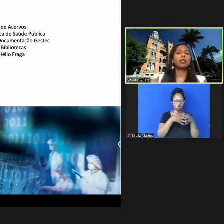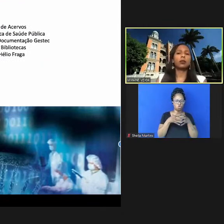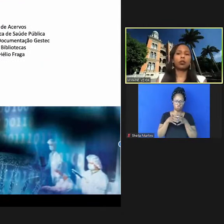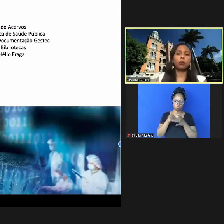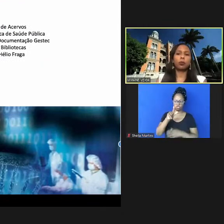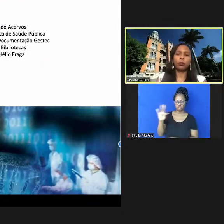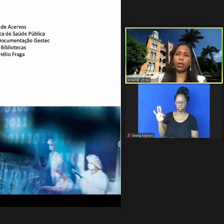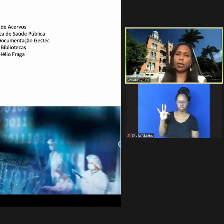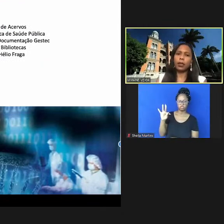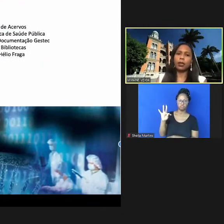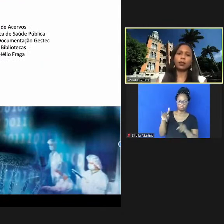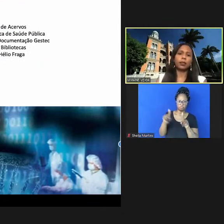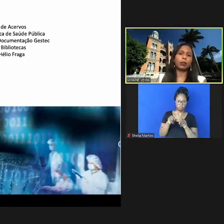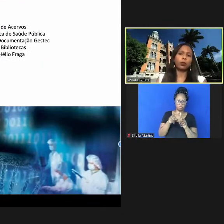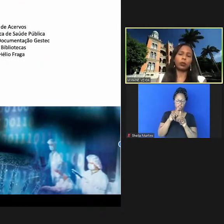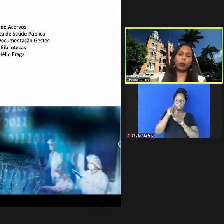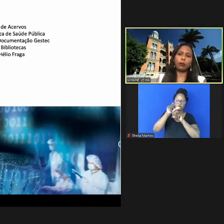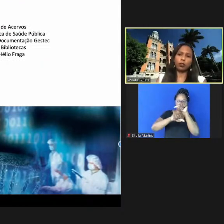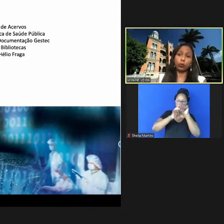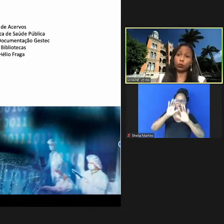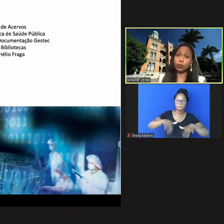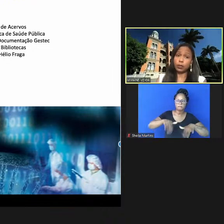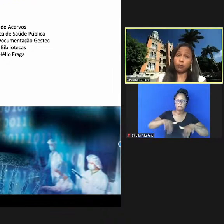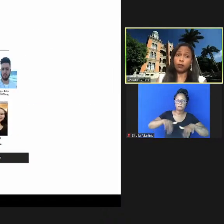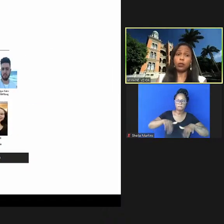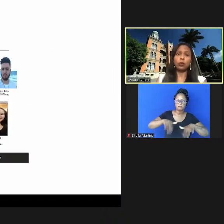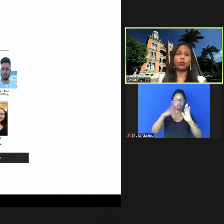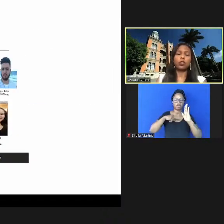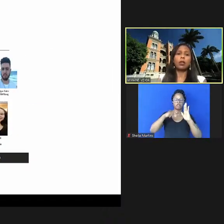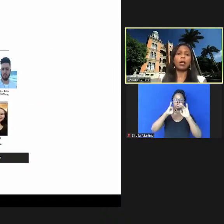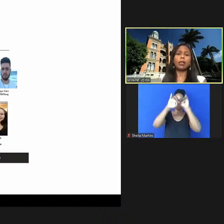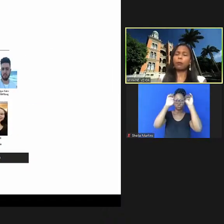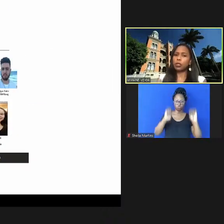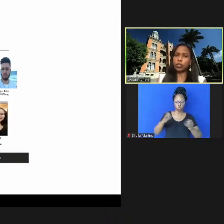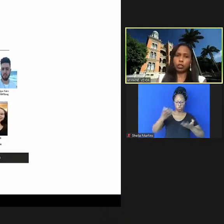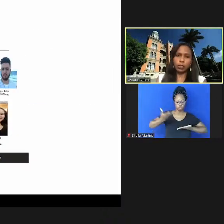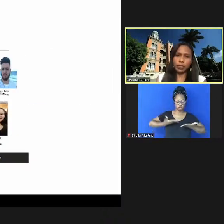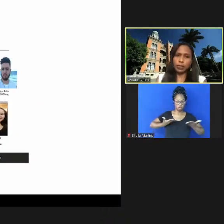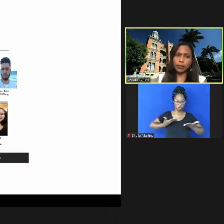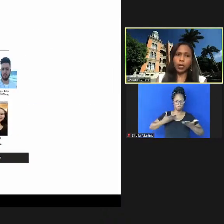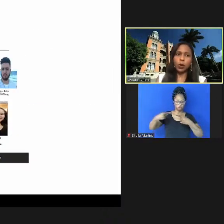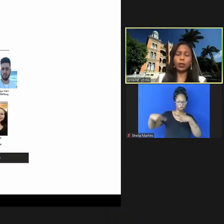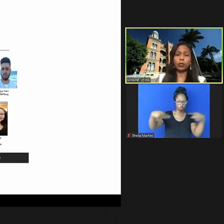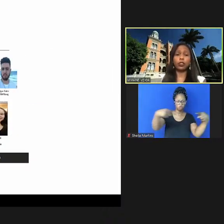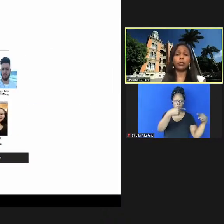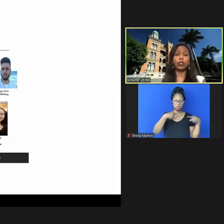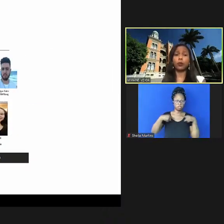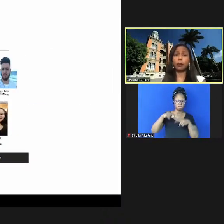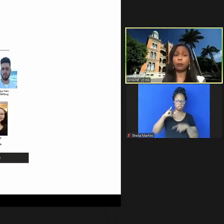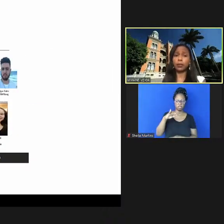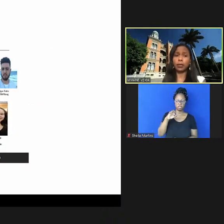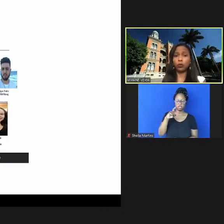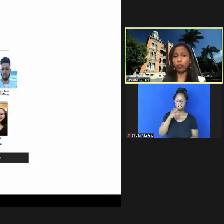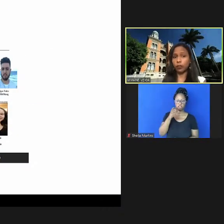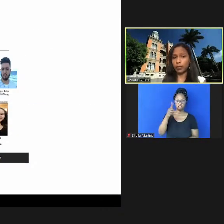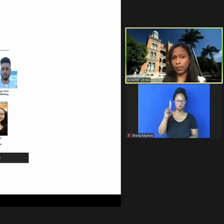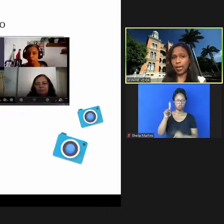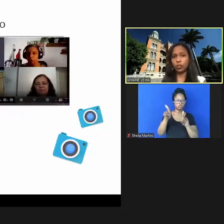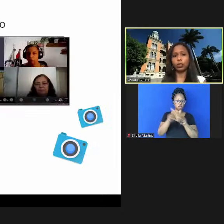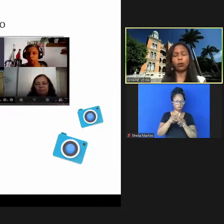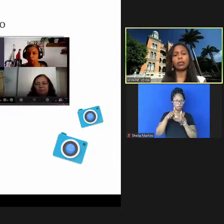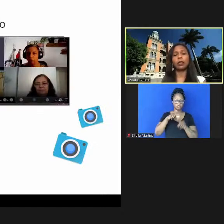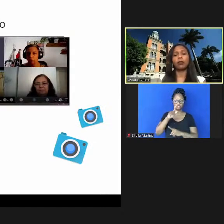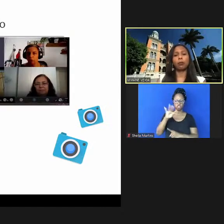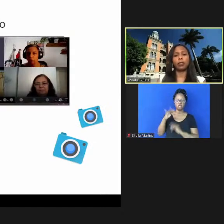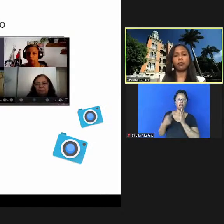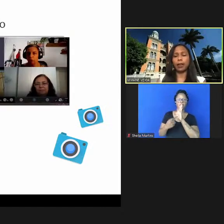modernização das bibliotecas que está atuando com a infraestrutura e serviços da política de indexação esses GTs vão se apresentar no dia 27